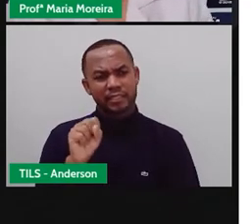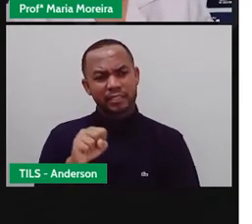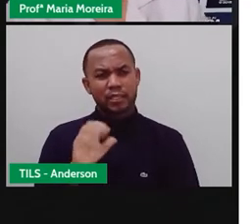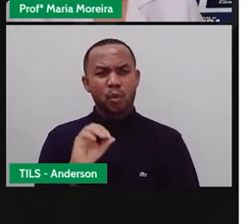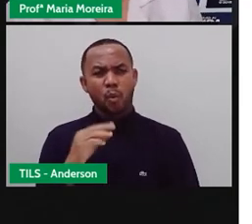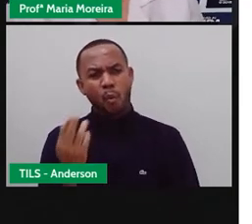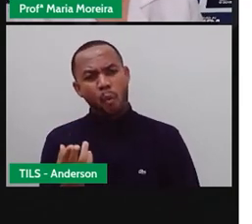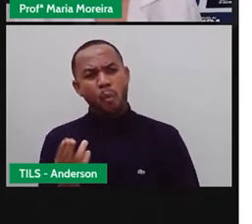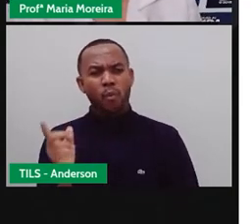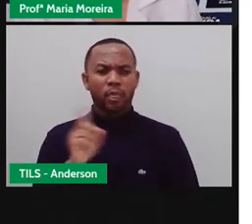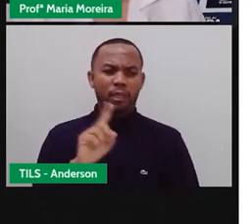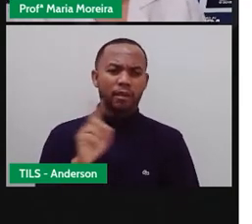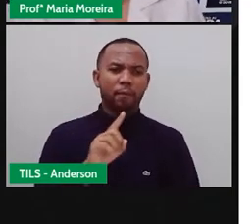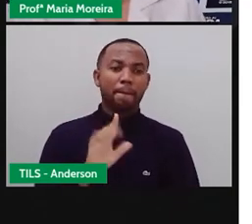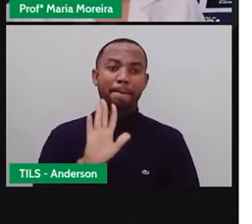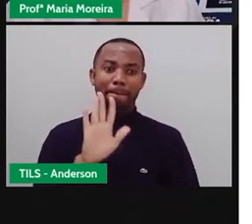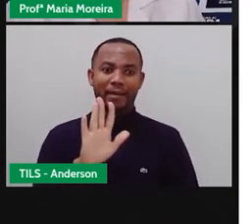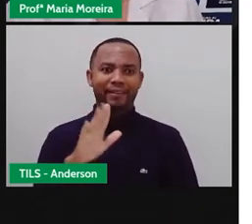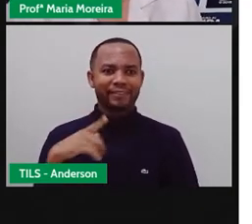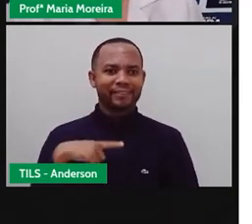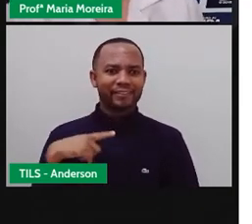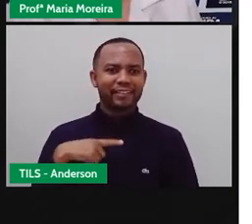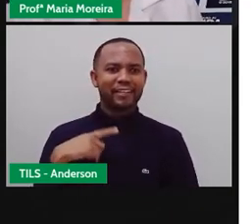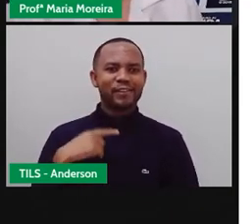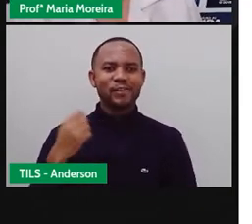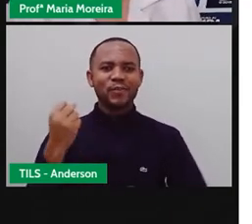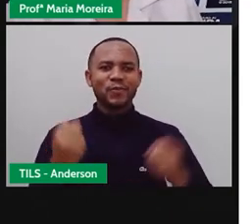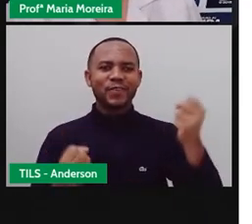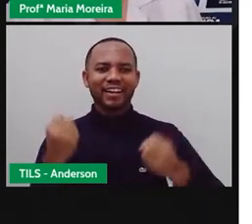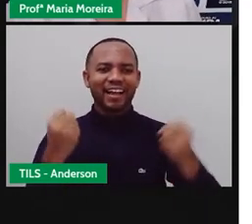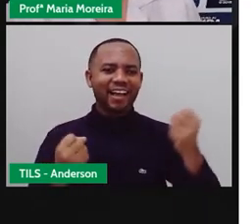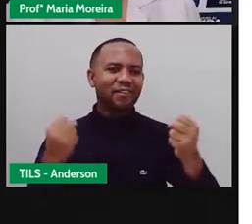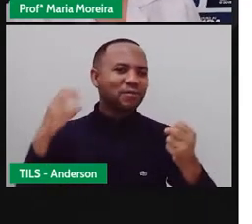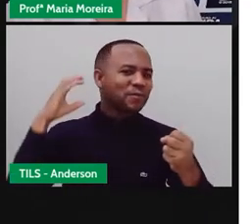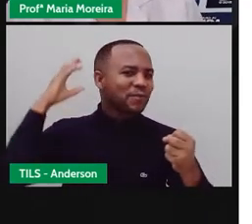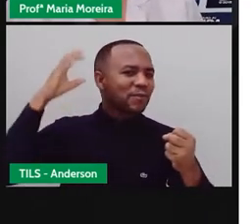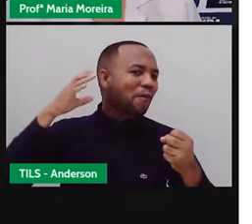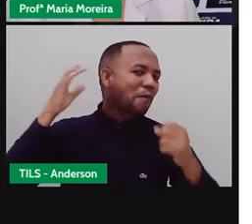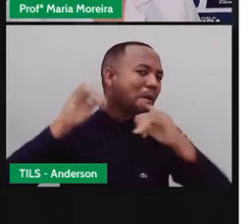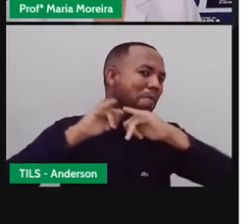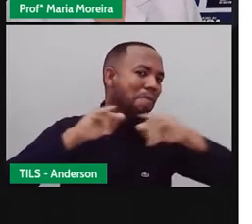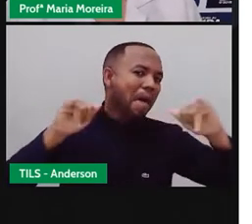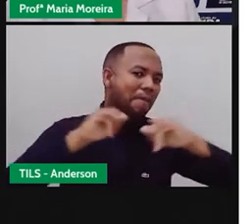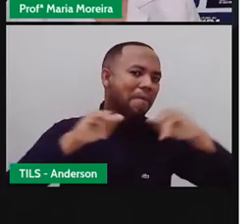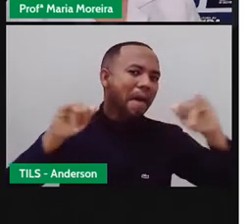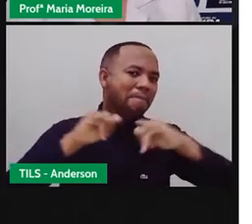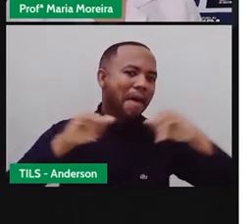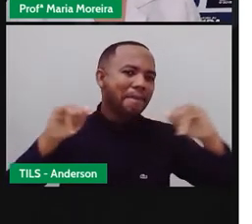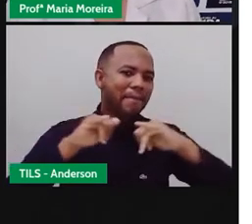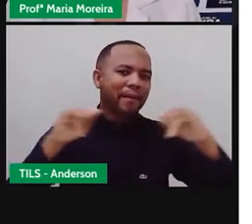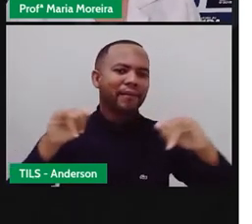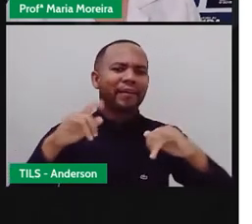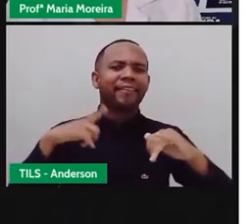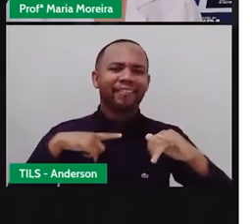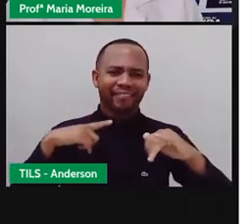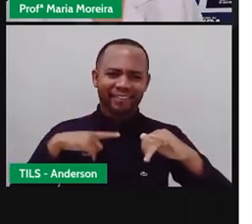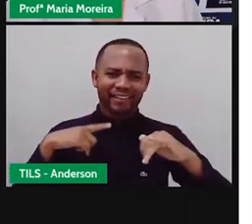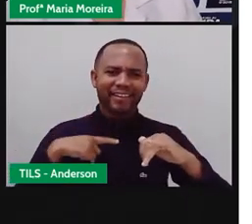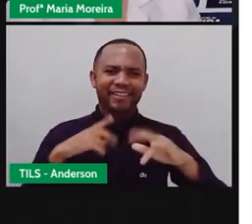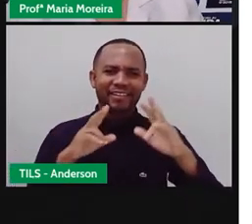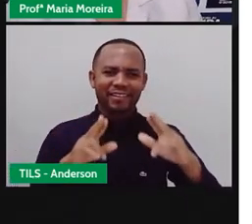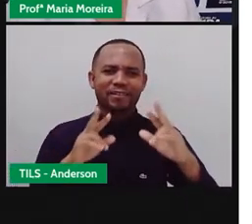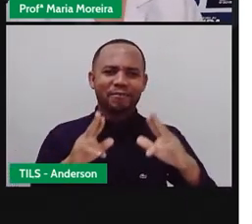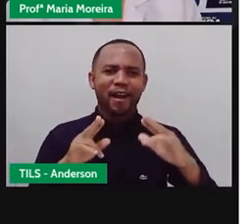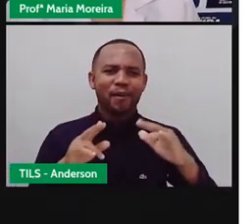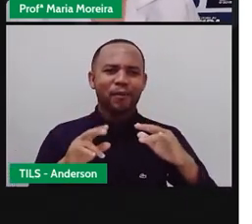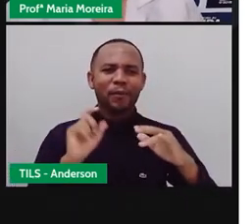é o nosso carro de som. O carro de som e seus anúncios, né? Esse tipo de mídia, assim como rádio, é muito